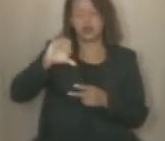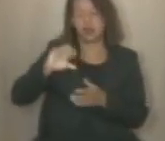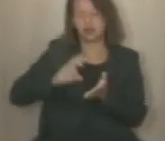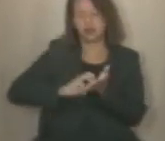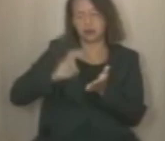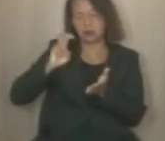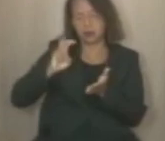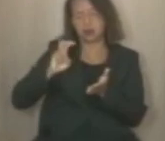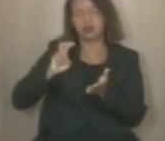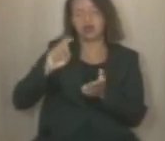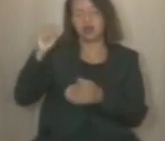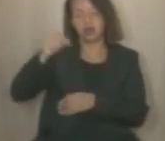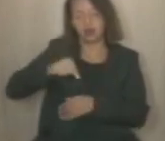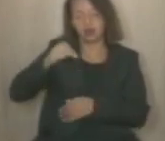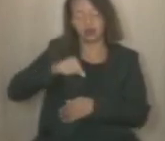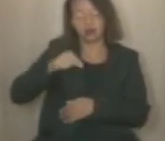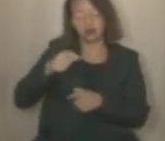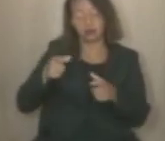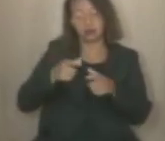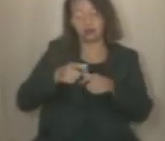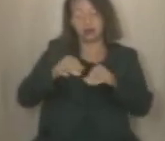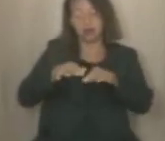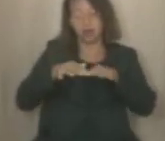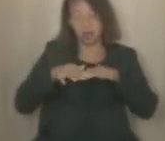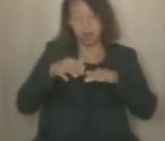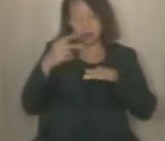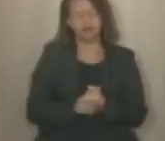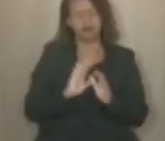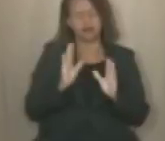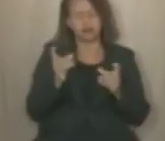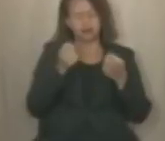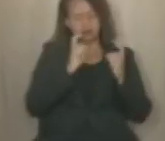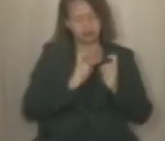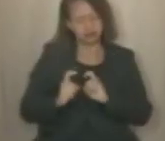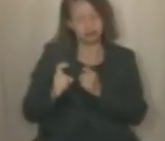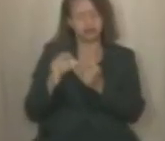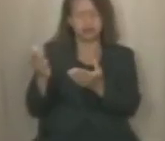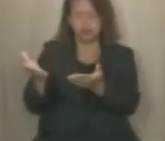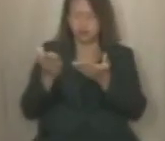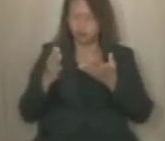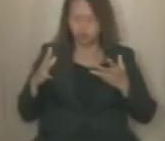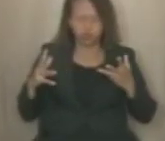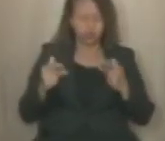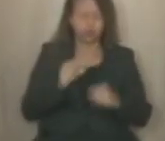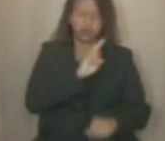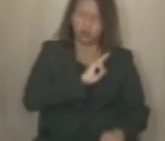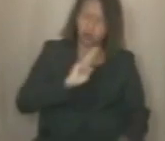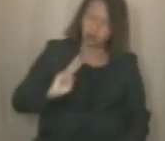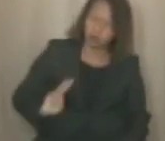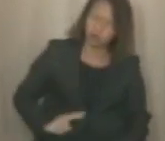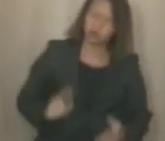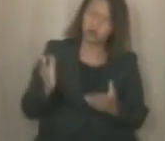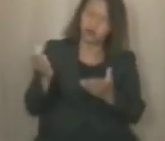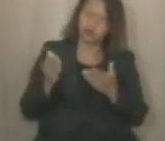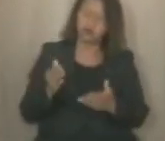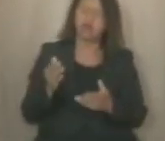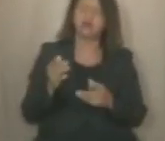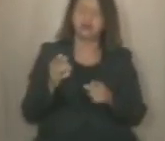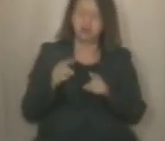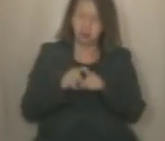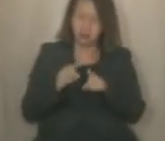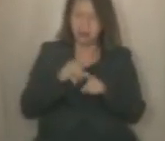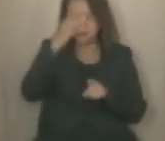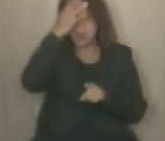horas da manhã, aqui no plenarinho da Casa José Mariano. Nós convidamos a todos os vereadores, nós convidamos a sociedade